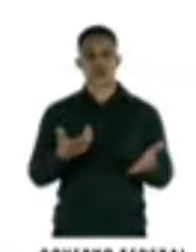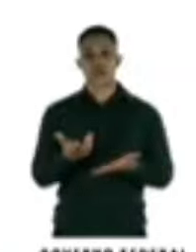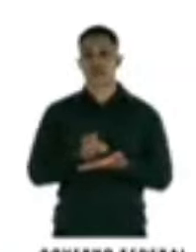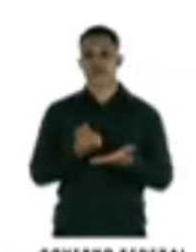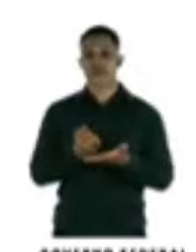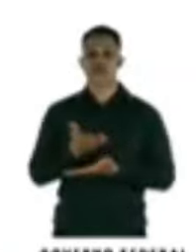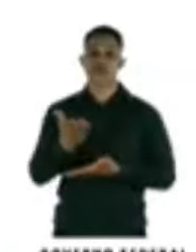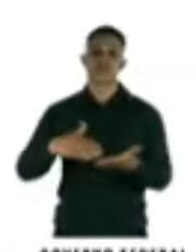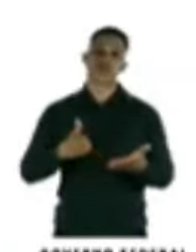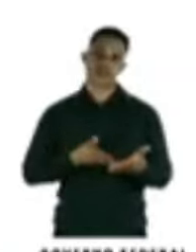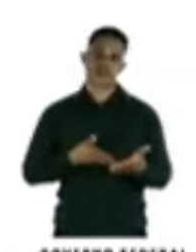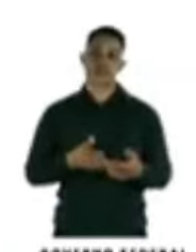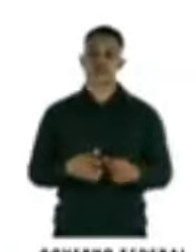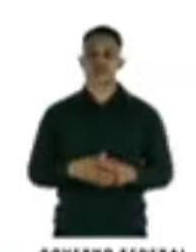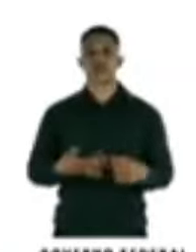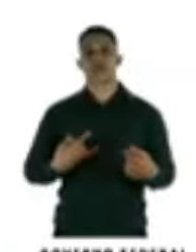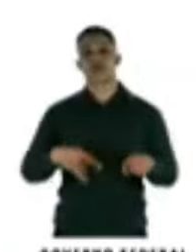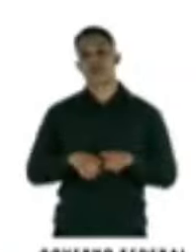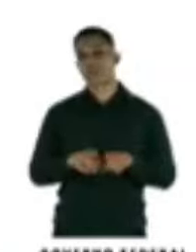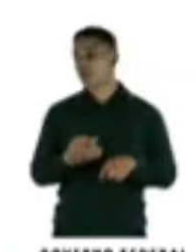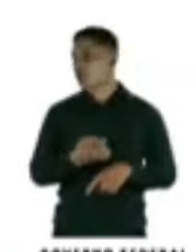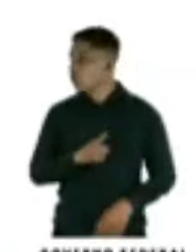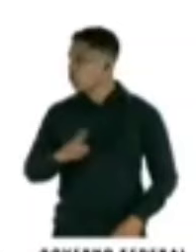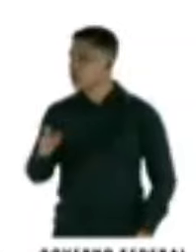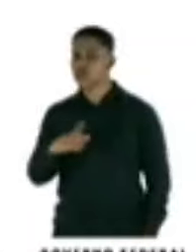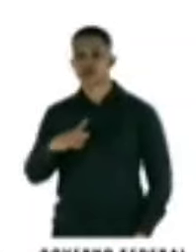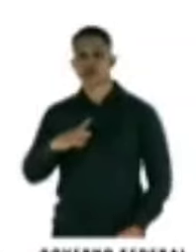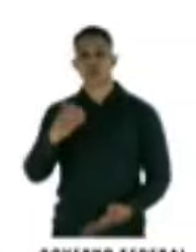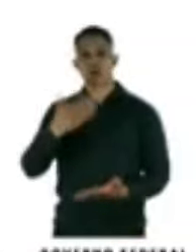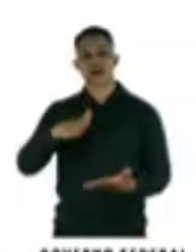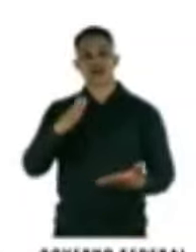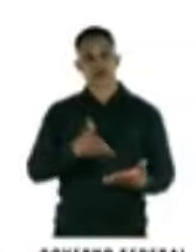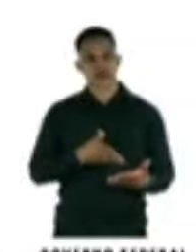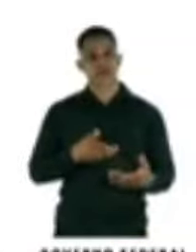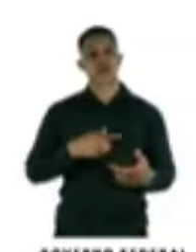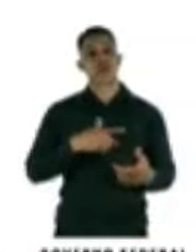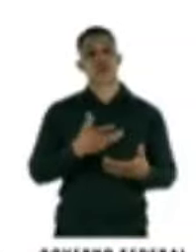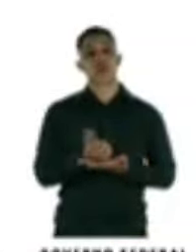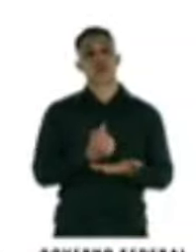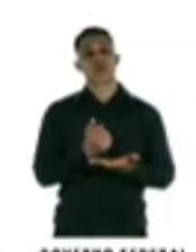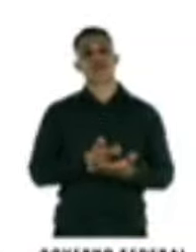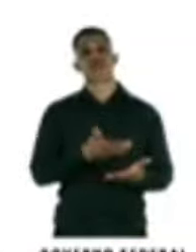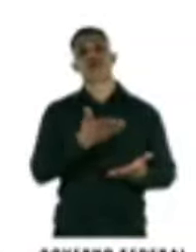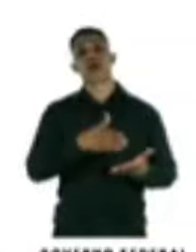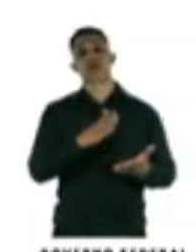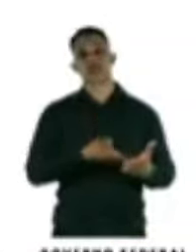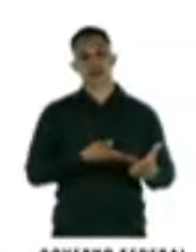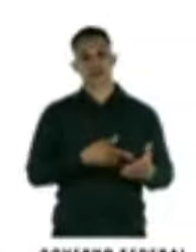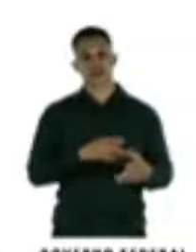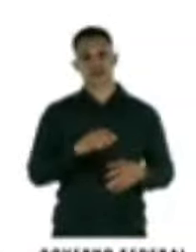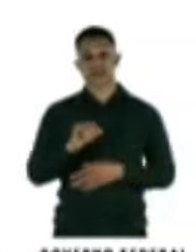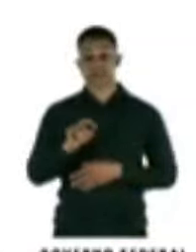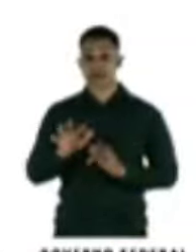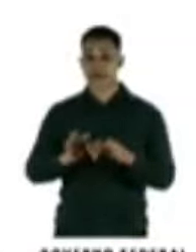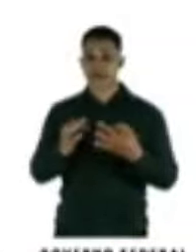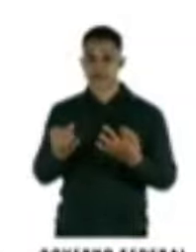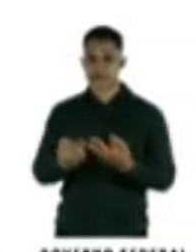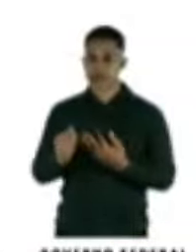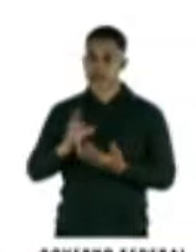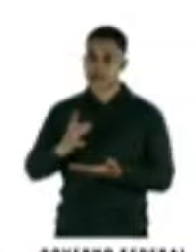foi suspenso. E também, por último, nós temos o cancelamento, né? Que é quando o benefício é cancelado, caso a família tenha